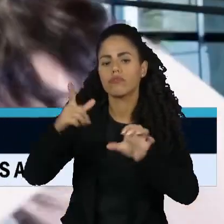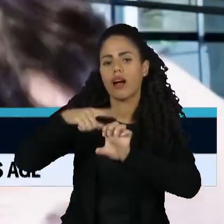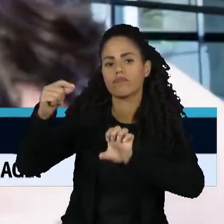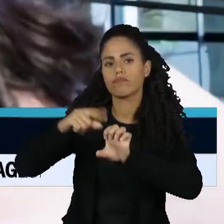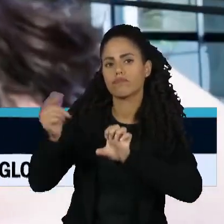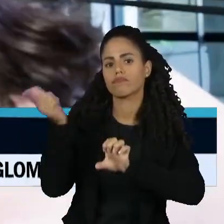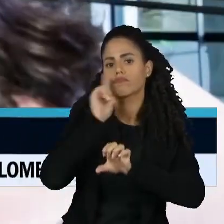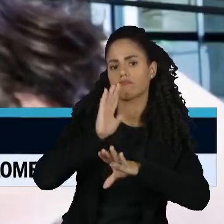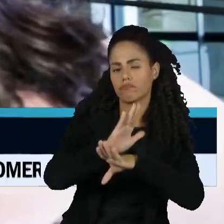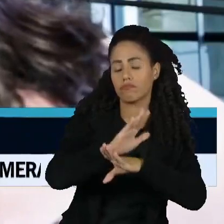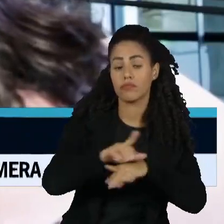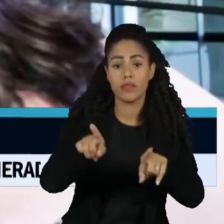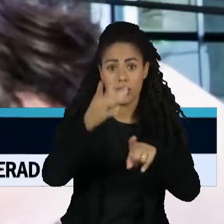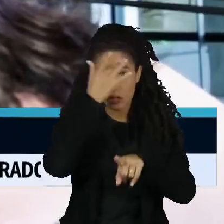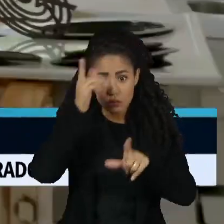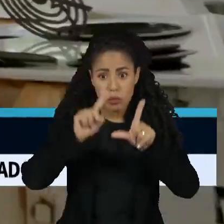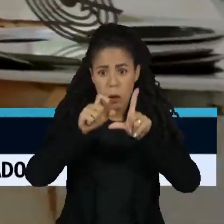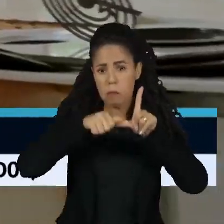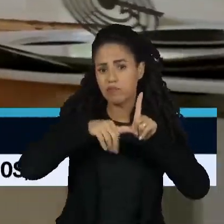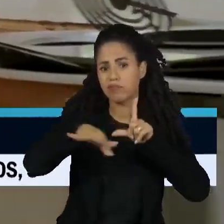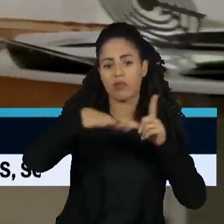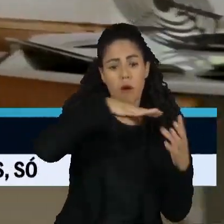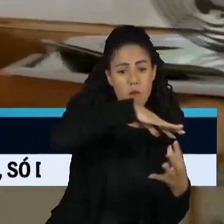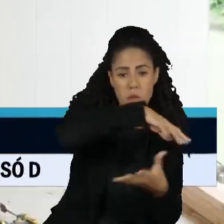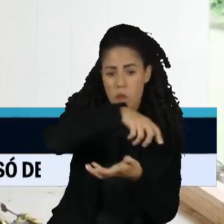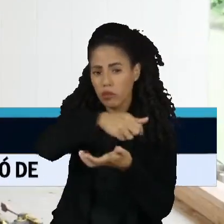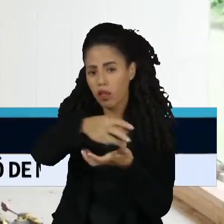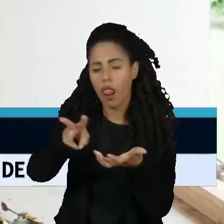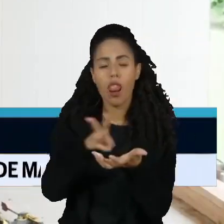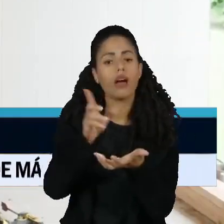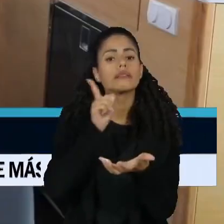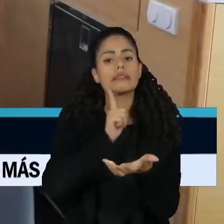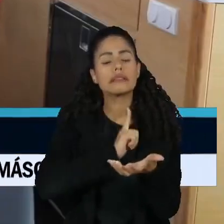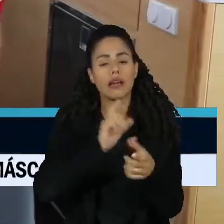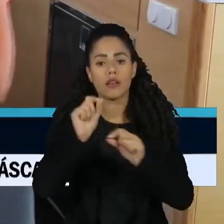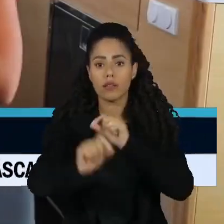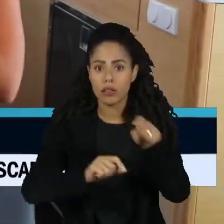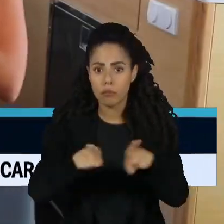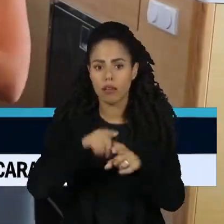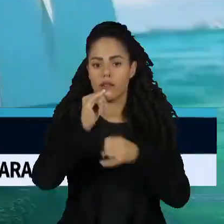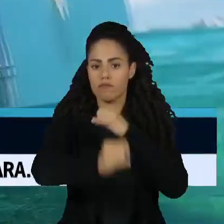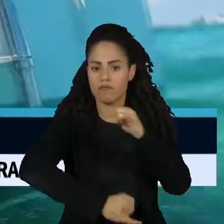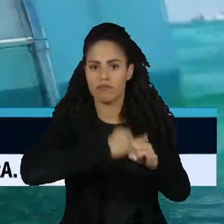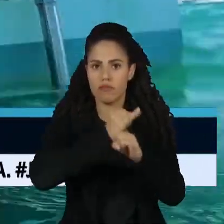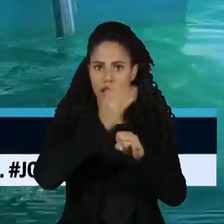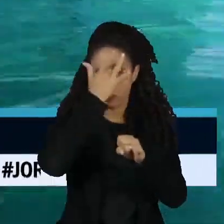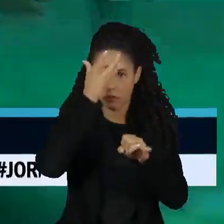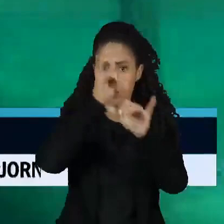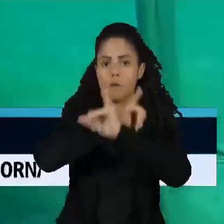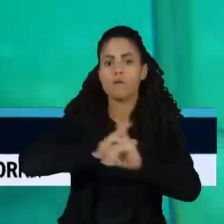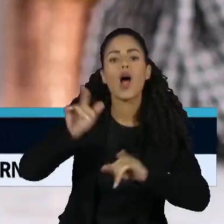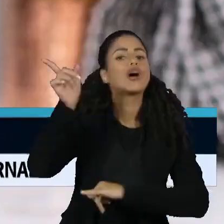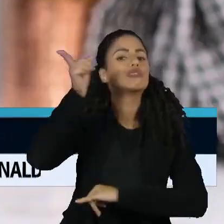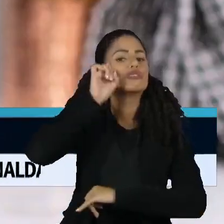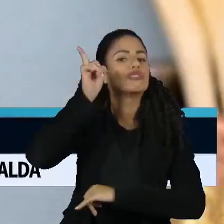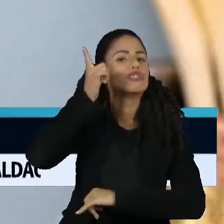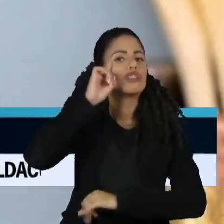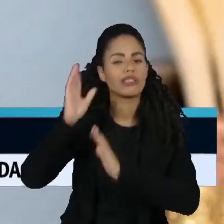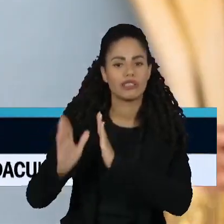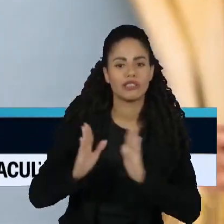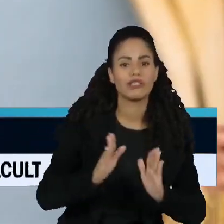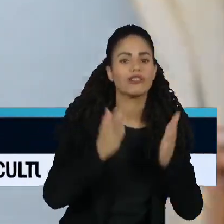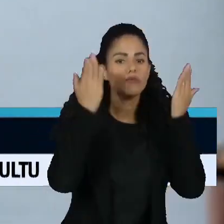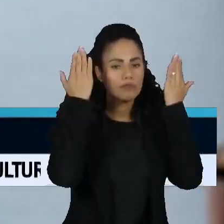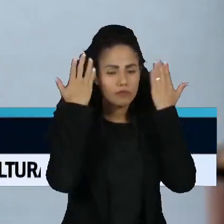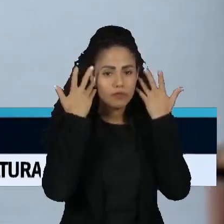Os influencers estão espalhados pela internet. Tem de todo tipo. Os que compartilham a rotina, os pets,